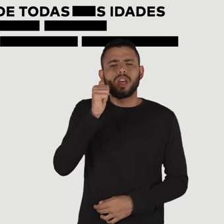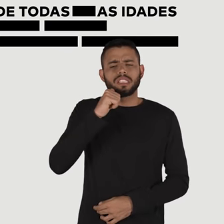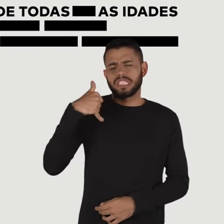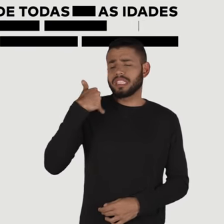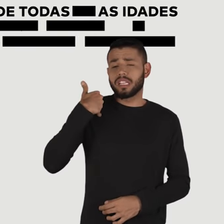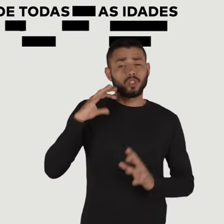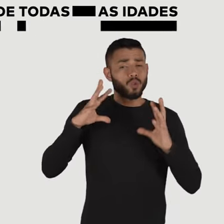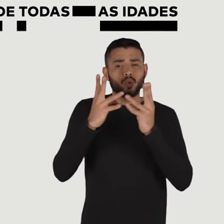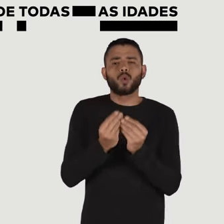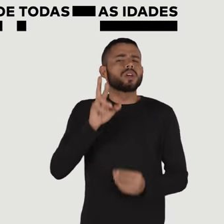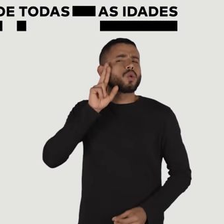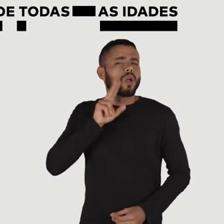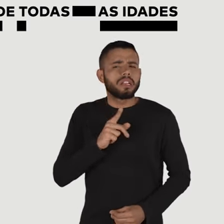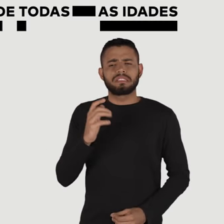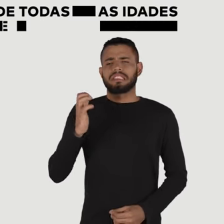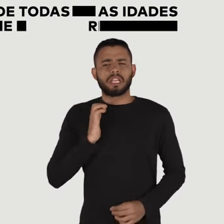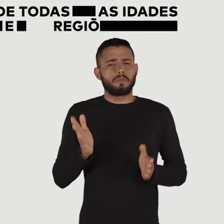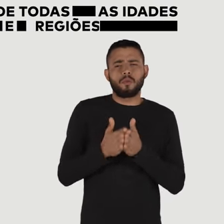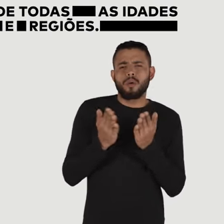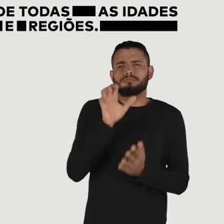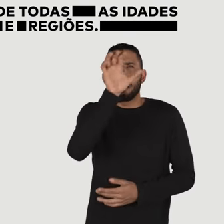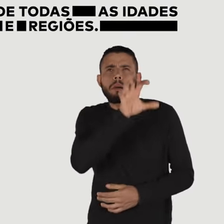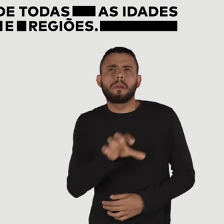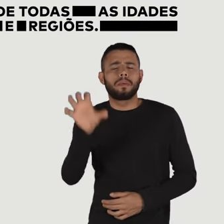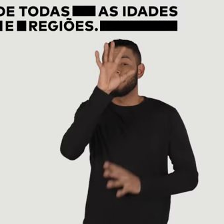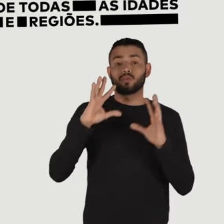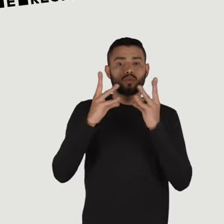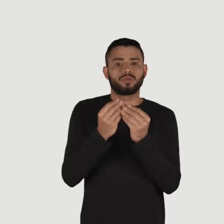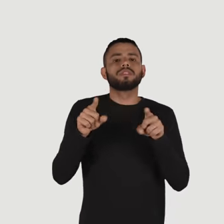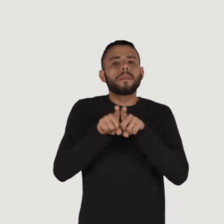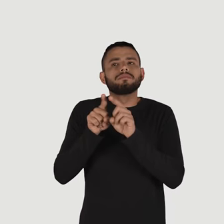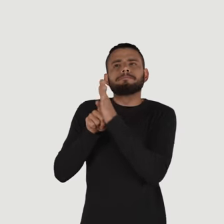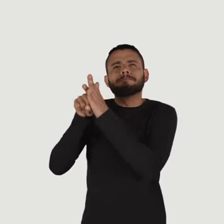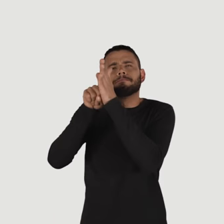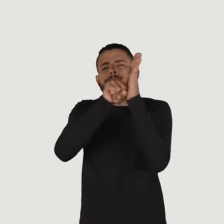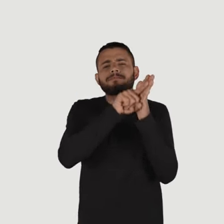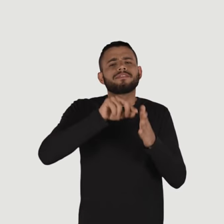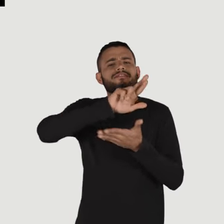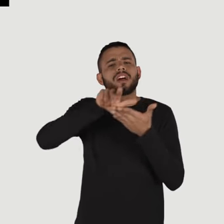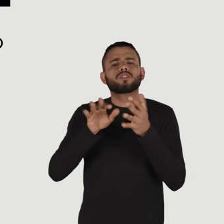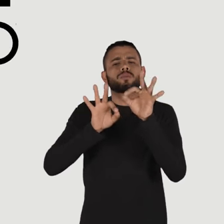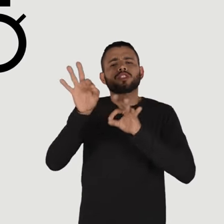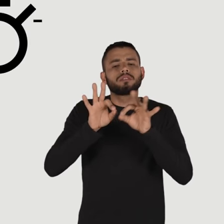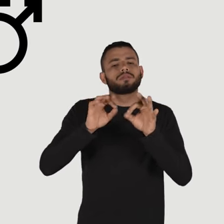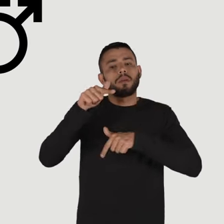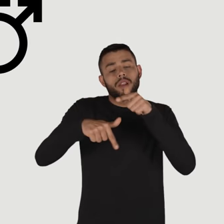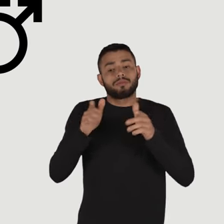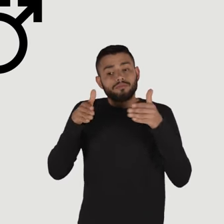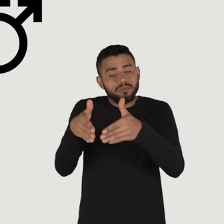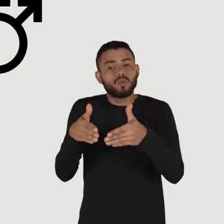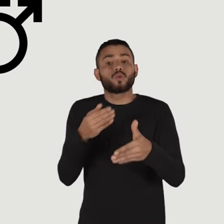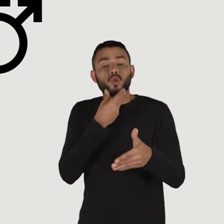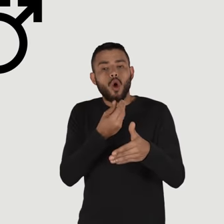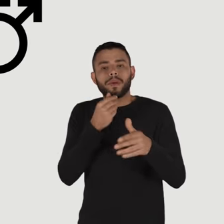mulheres de todas as idades, raças, classes e regiões. Além disso, mapeamos dezenas de iniciativas trabalhando com os